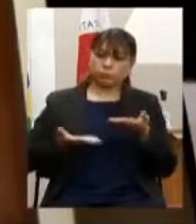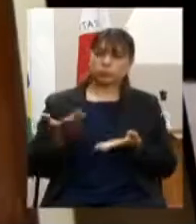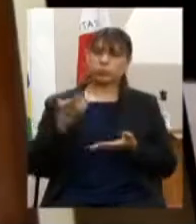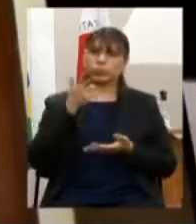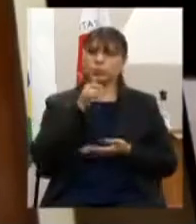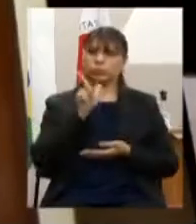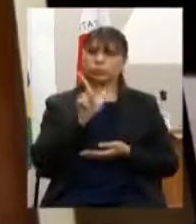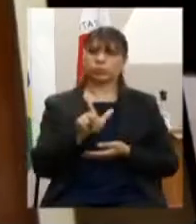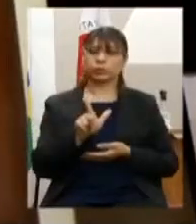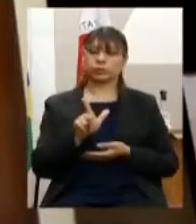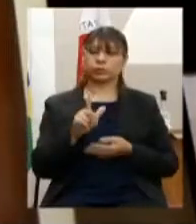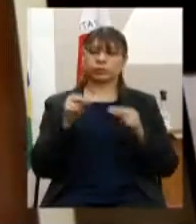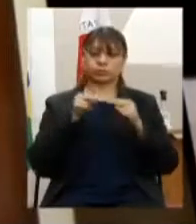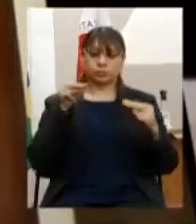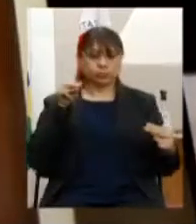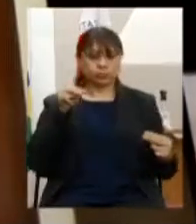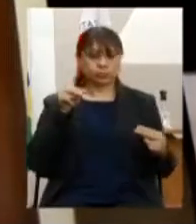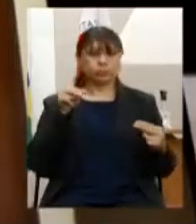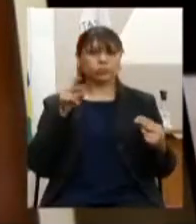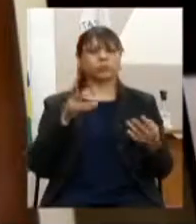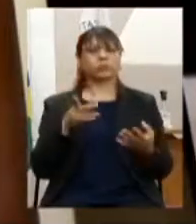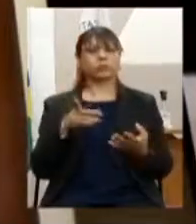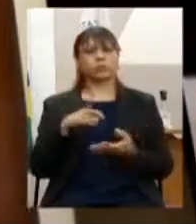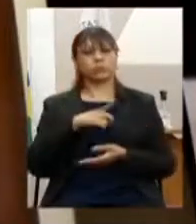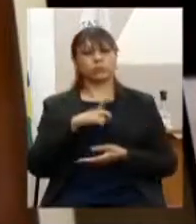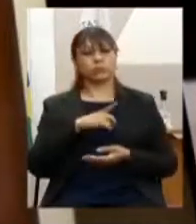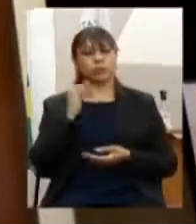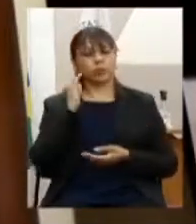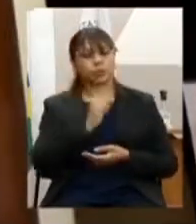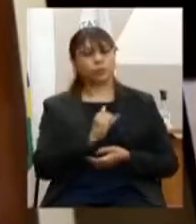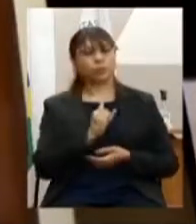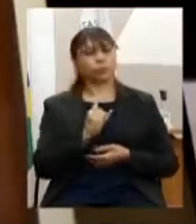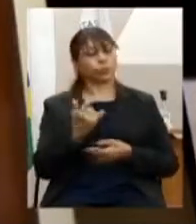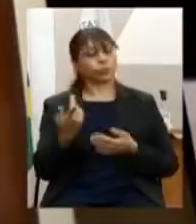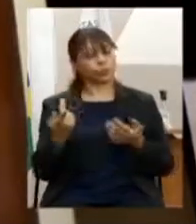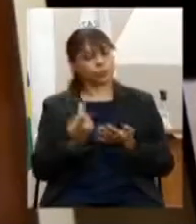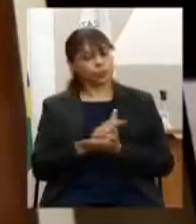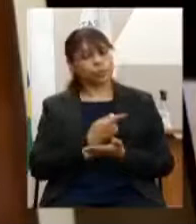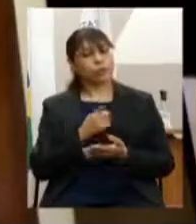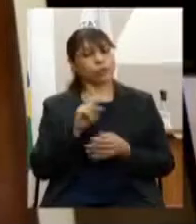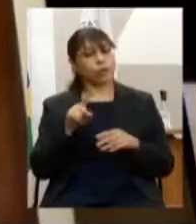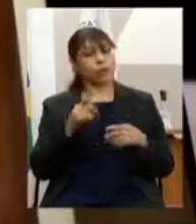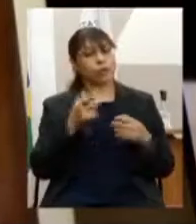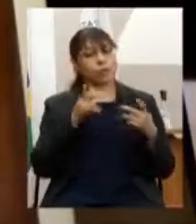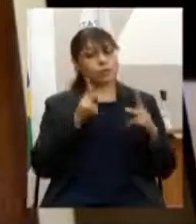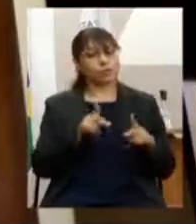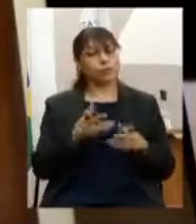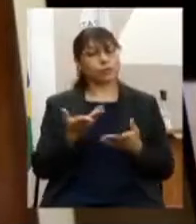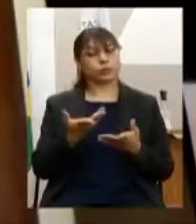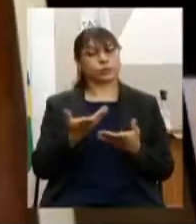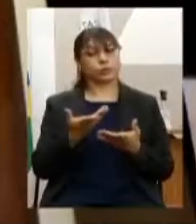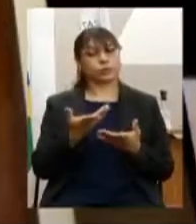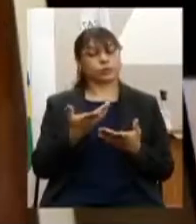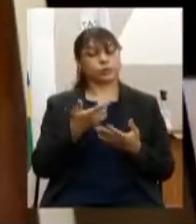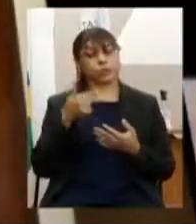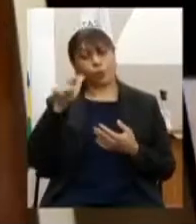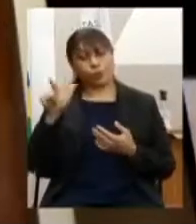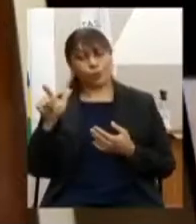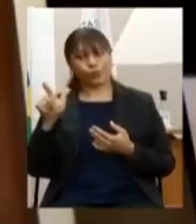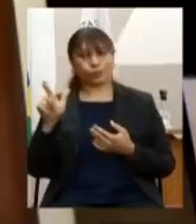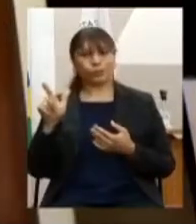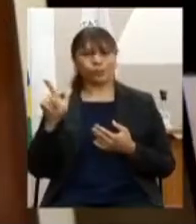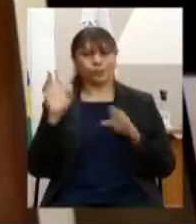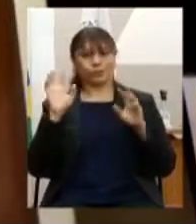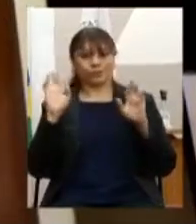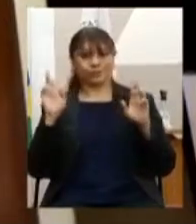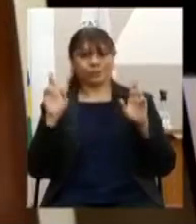online de recepção de denúncias de abuso de poder praticado por órgão ou